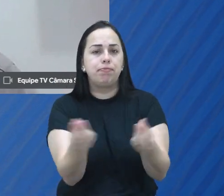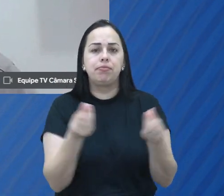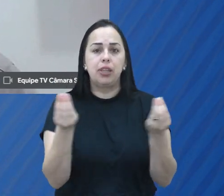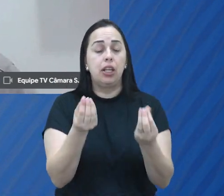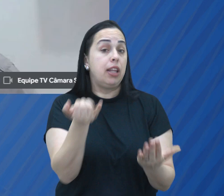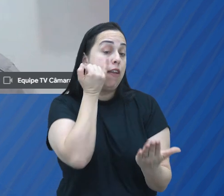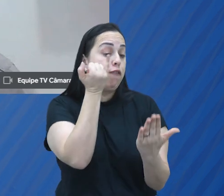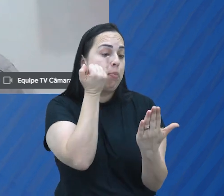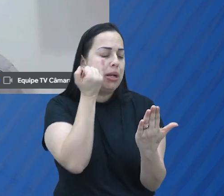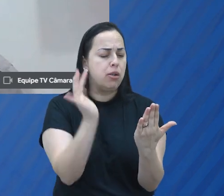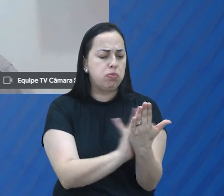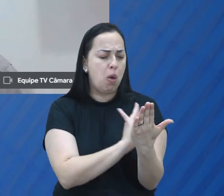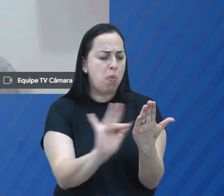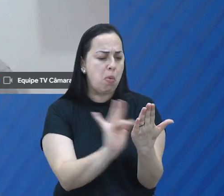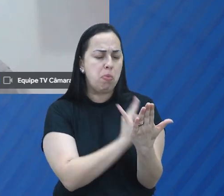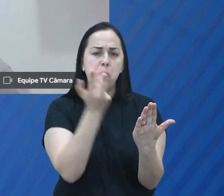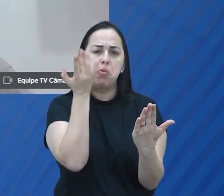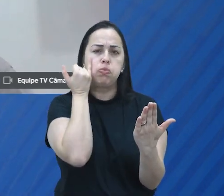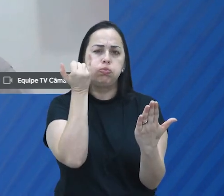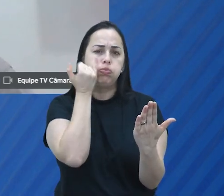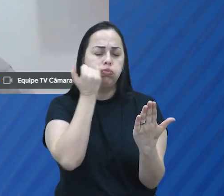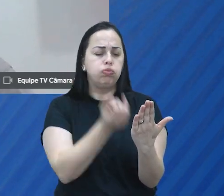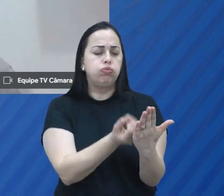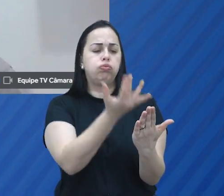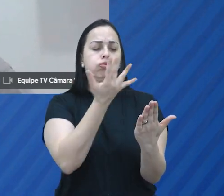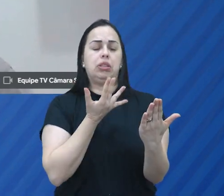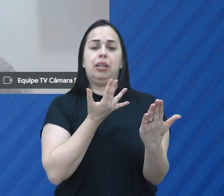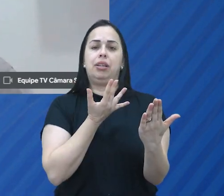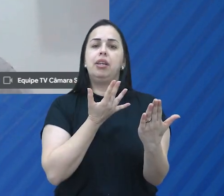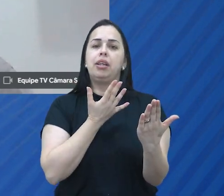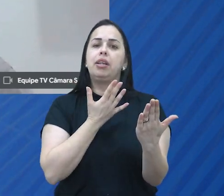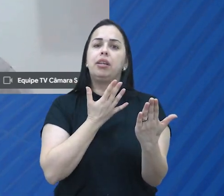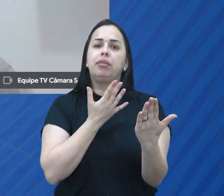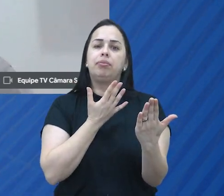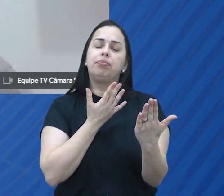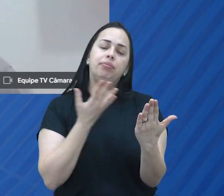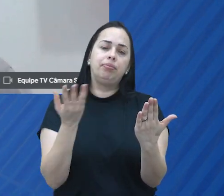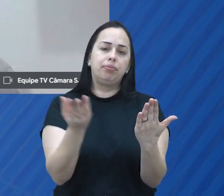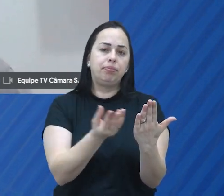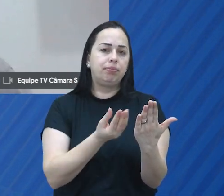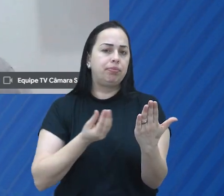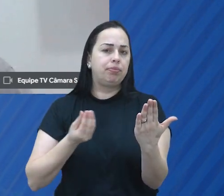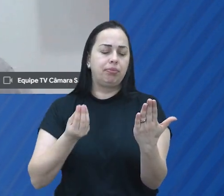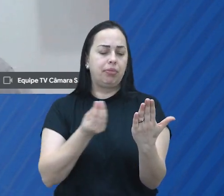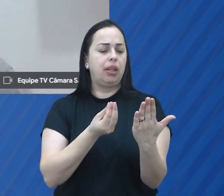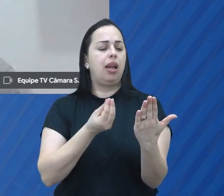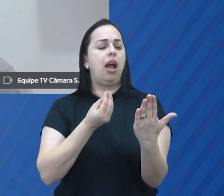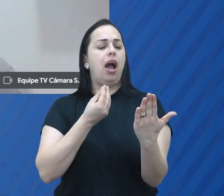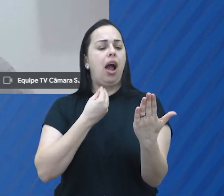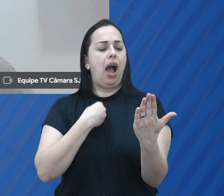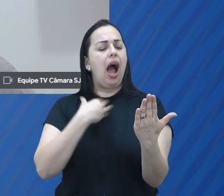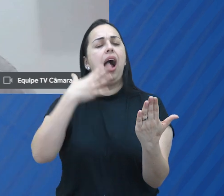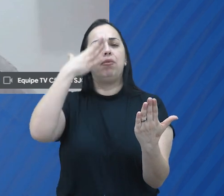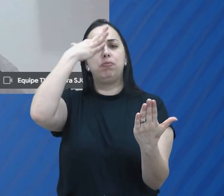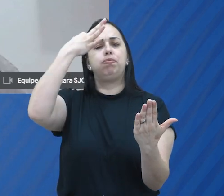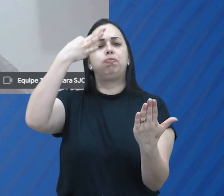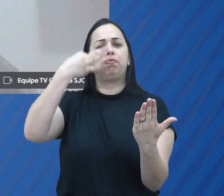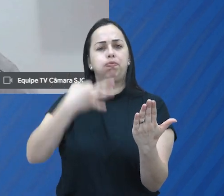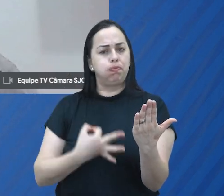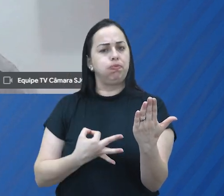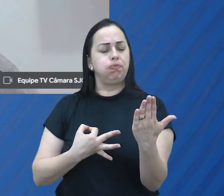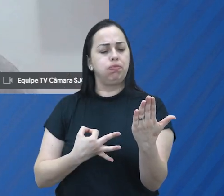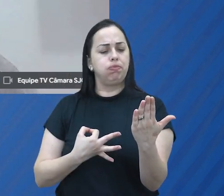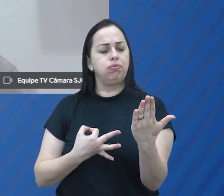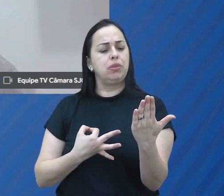informação que garantam para nós a firmeza, a solidez